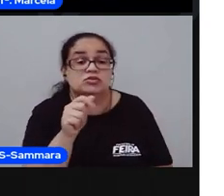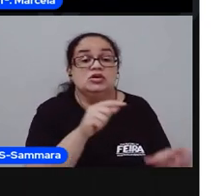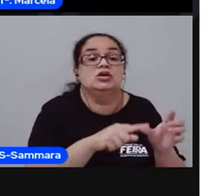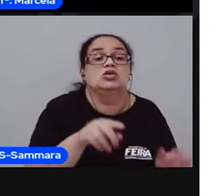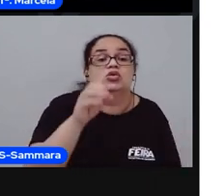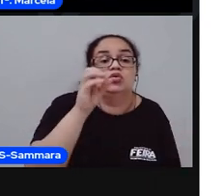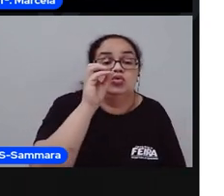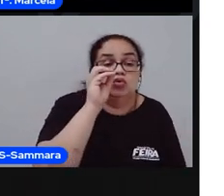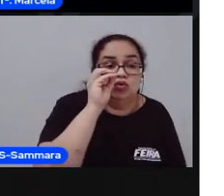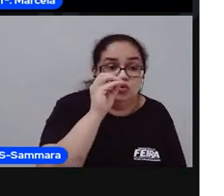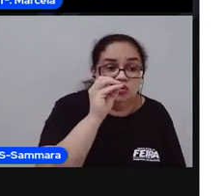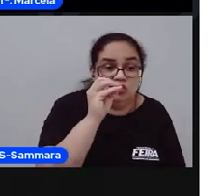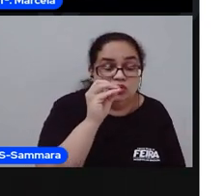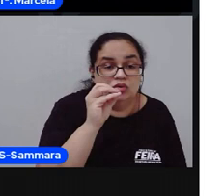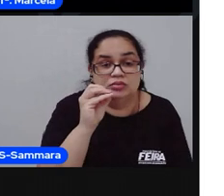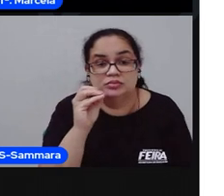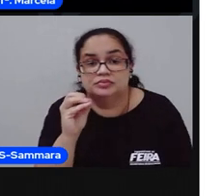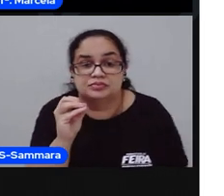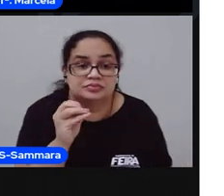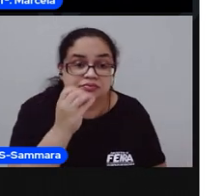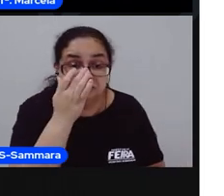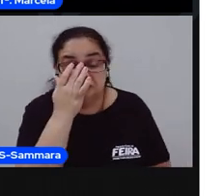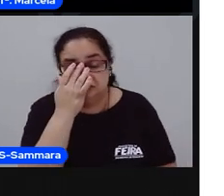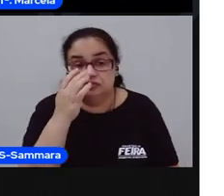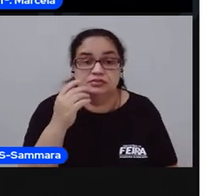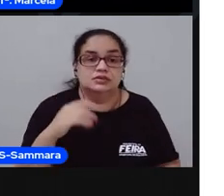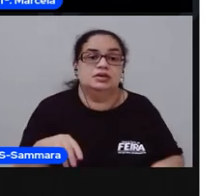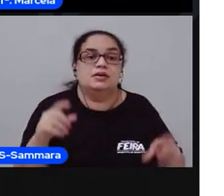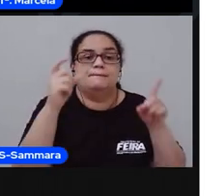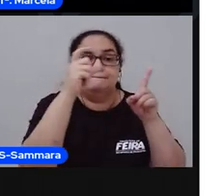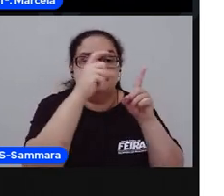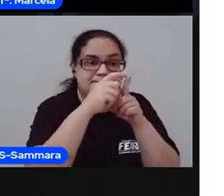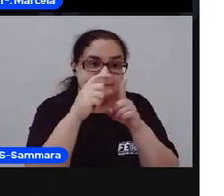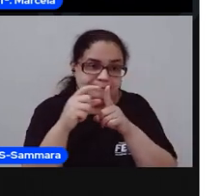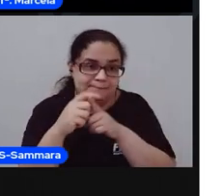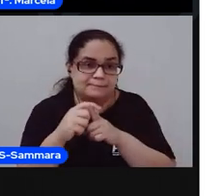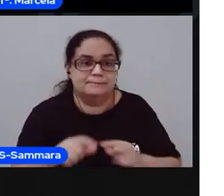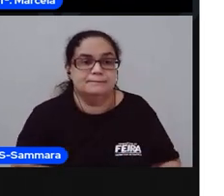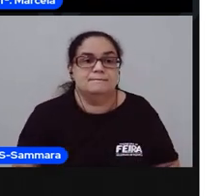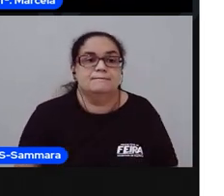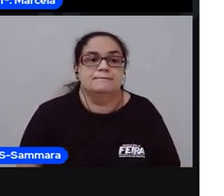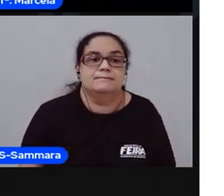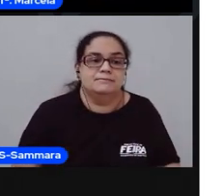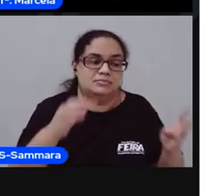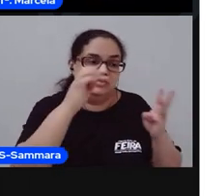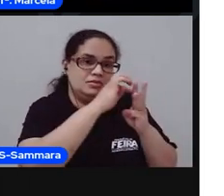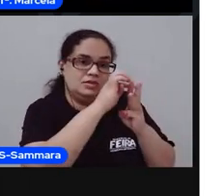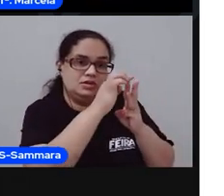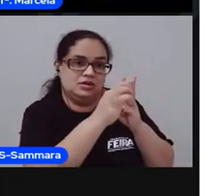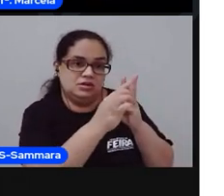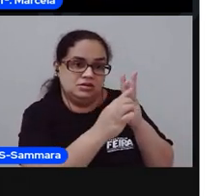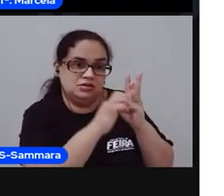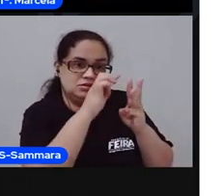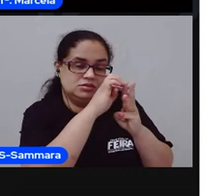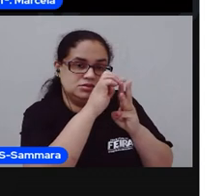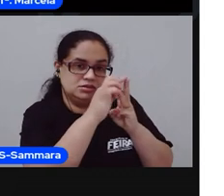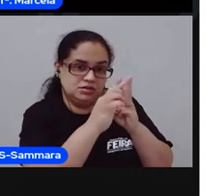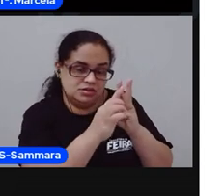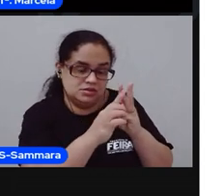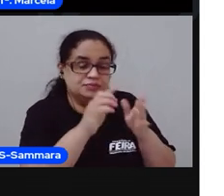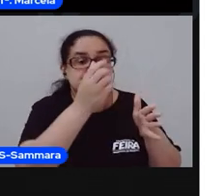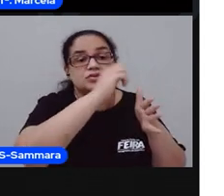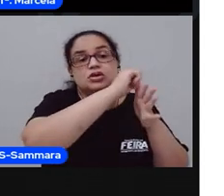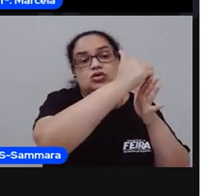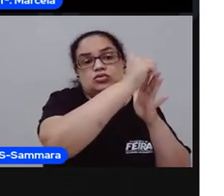E tem o a vogal O. Então, nessa palavrinha, gente tem três vogais. E são